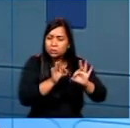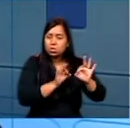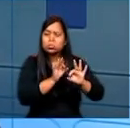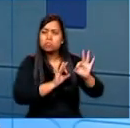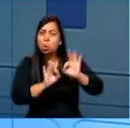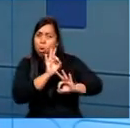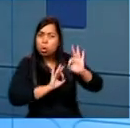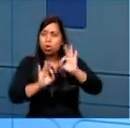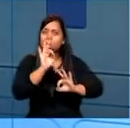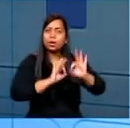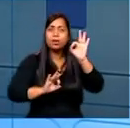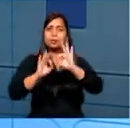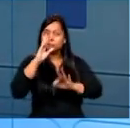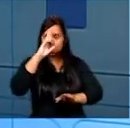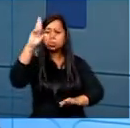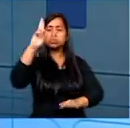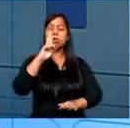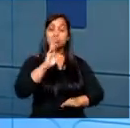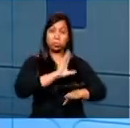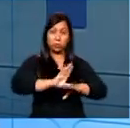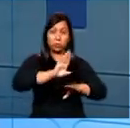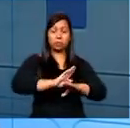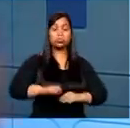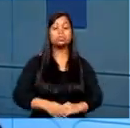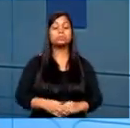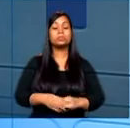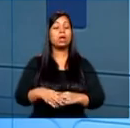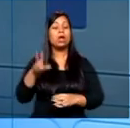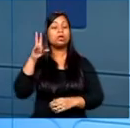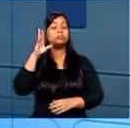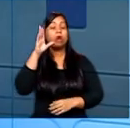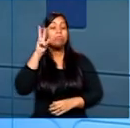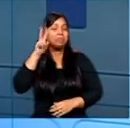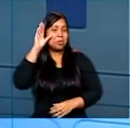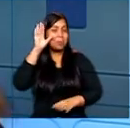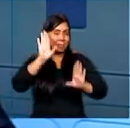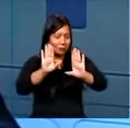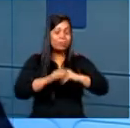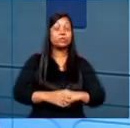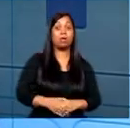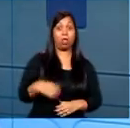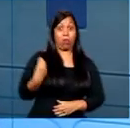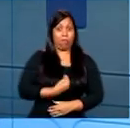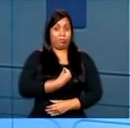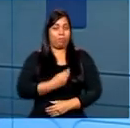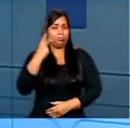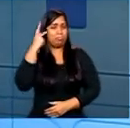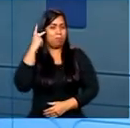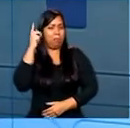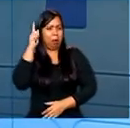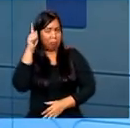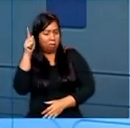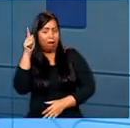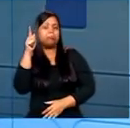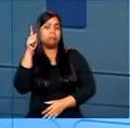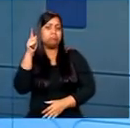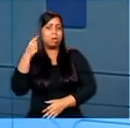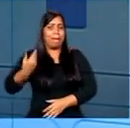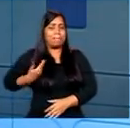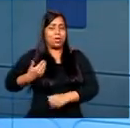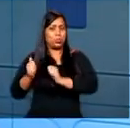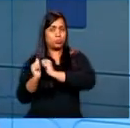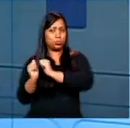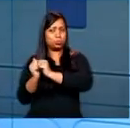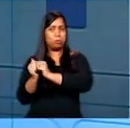organização, da coordenação desse cursinho. Para contar uma história curiosa, a gente estava em São Paulo, eu e uma outra amiga que hoje é coordenadora também,